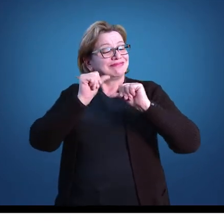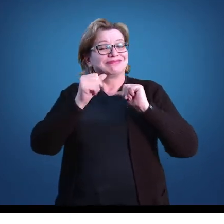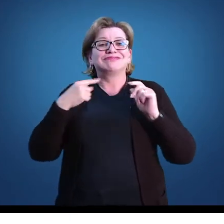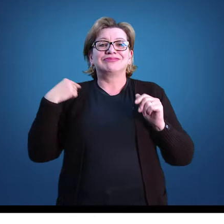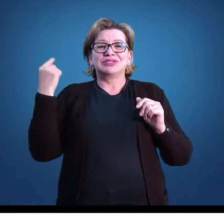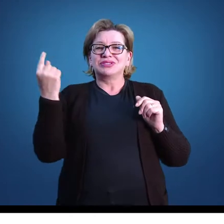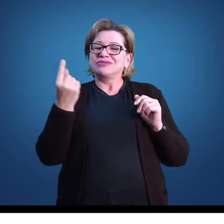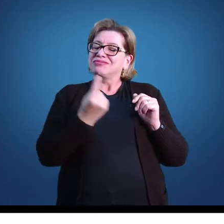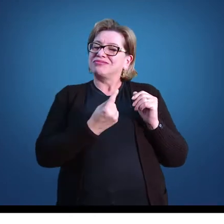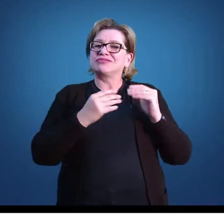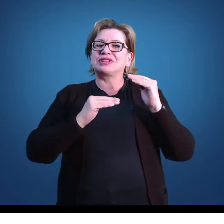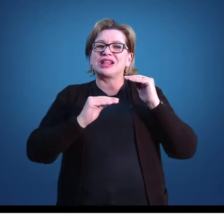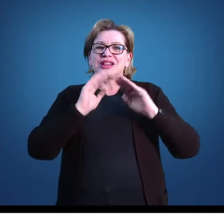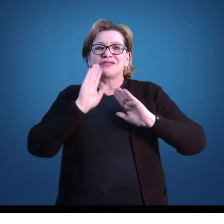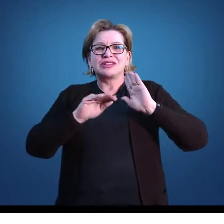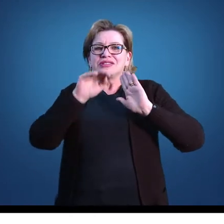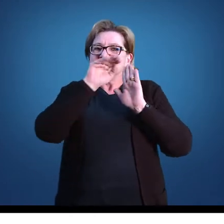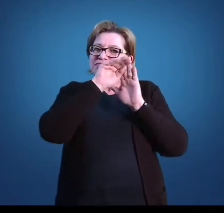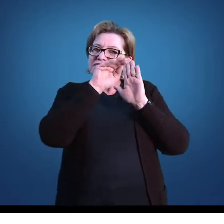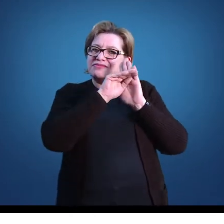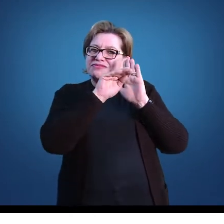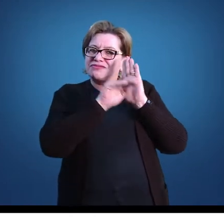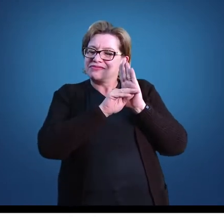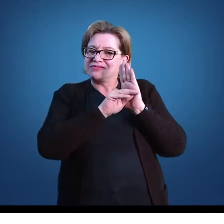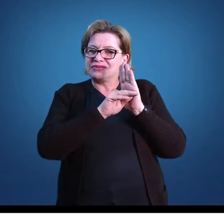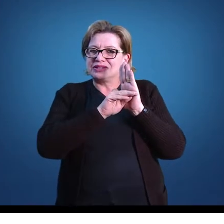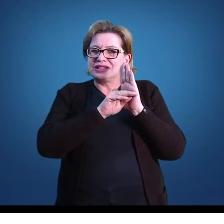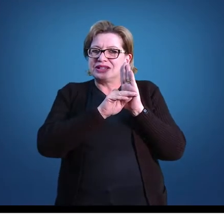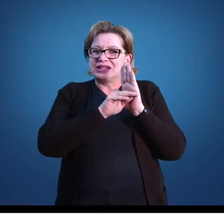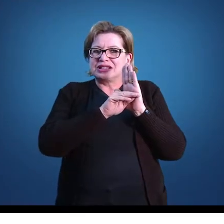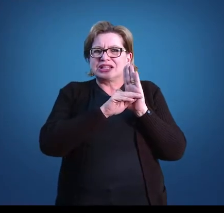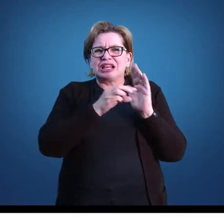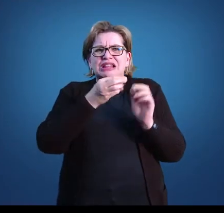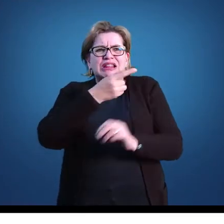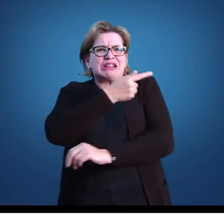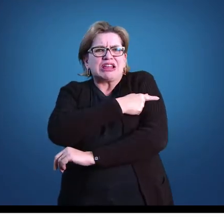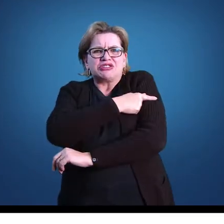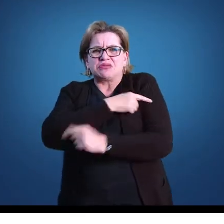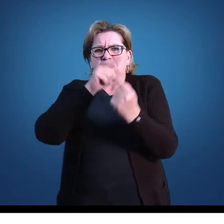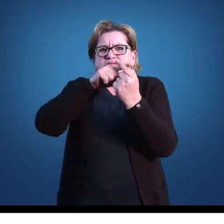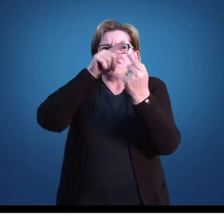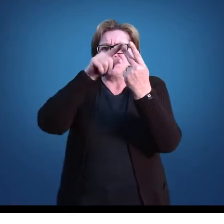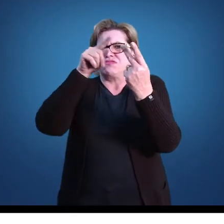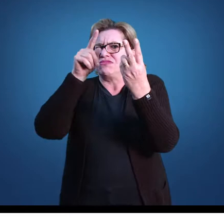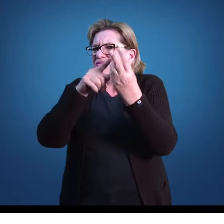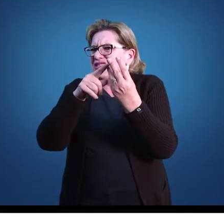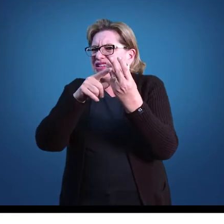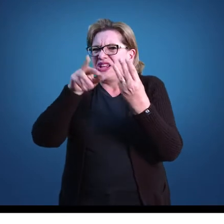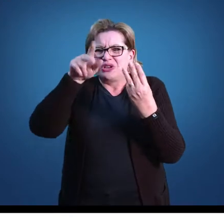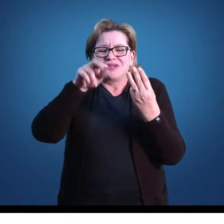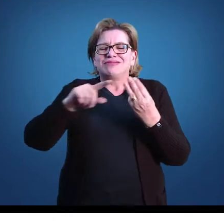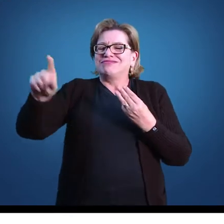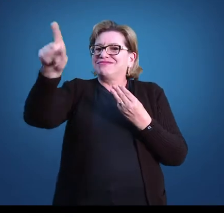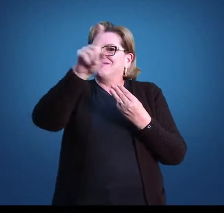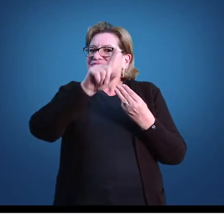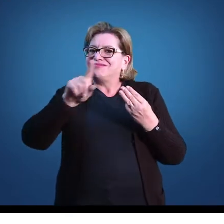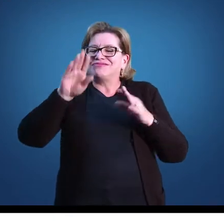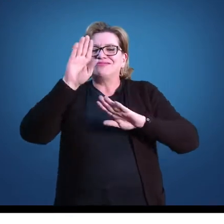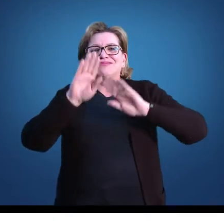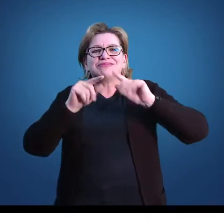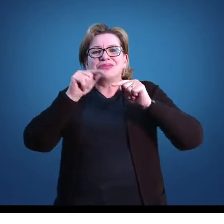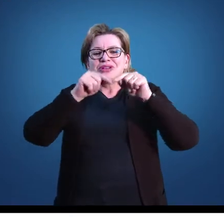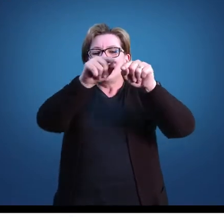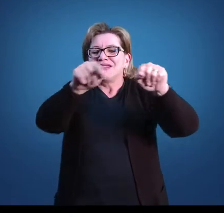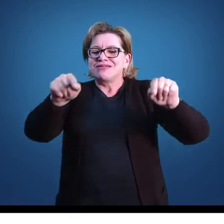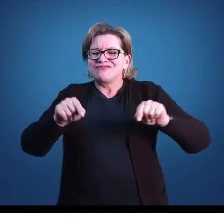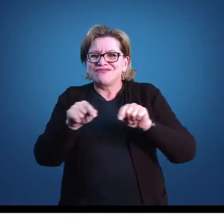desenvolver um planejamento para três sétimos anos diferentes e nem sempre vai trabalhar a mesma coisa, porque cada um é diferente.